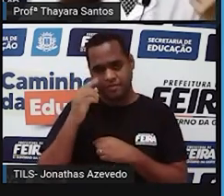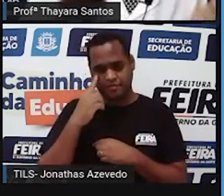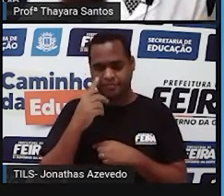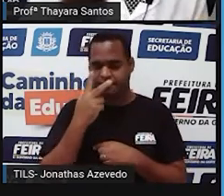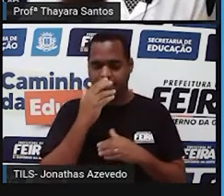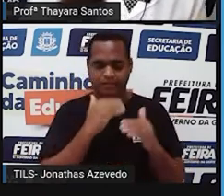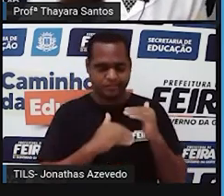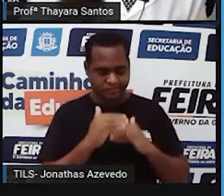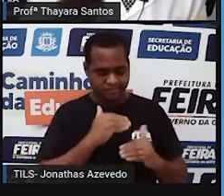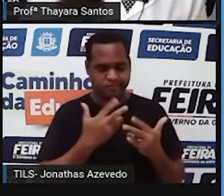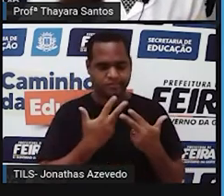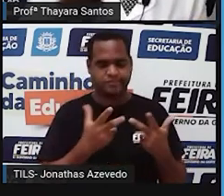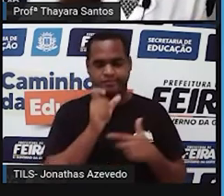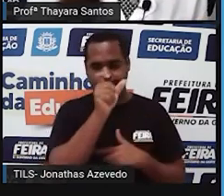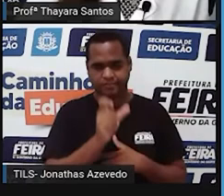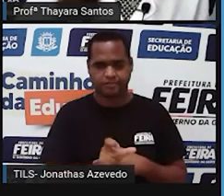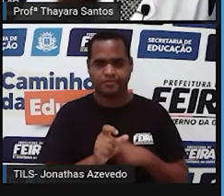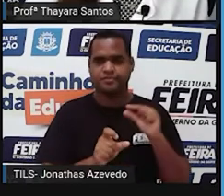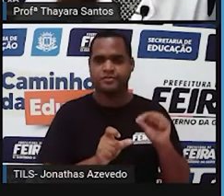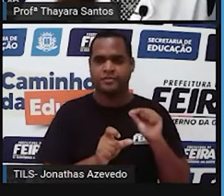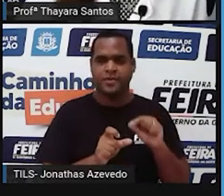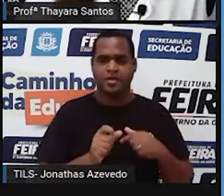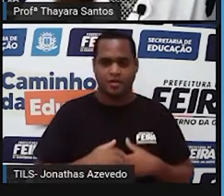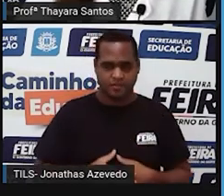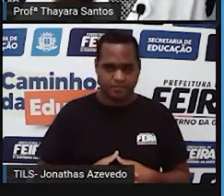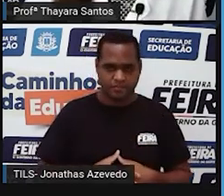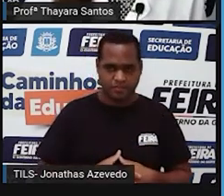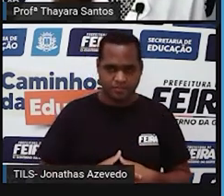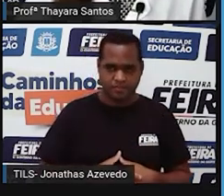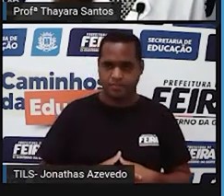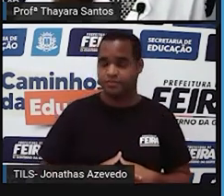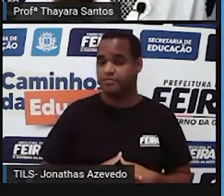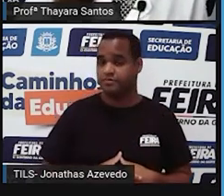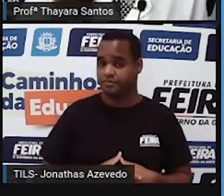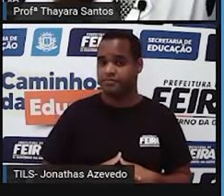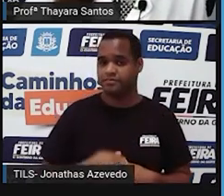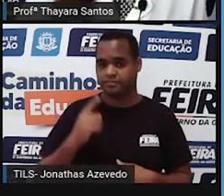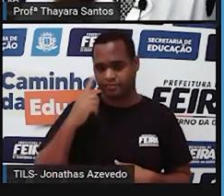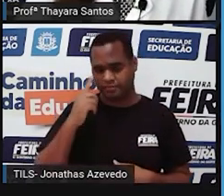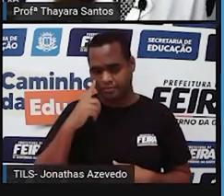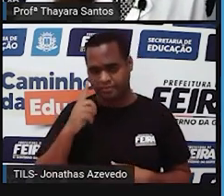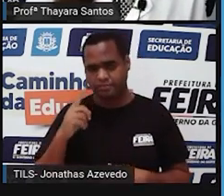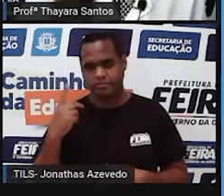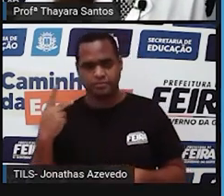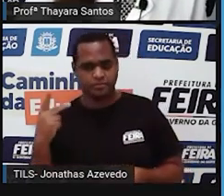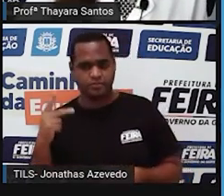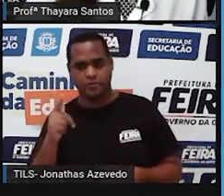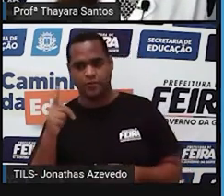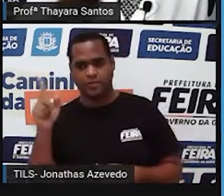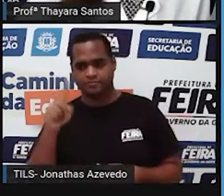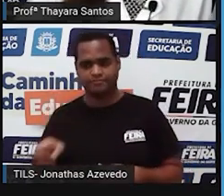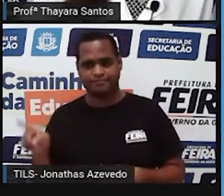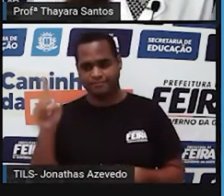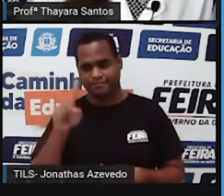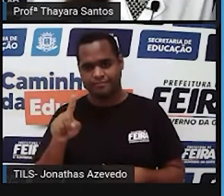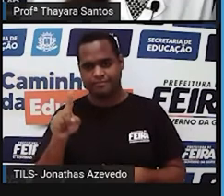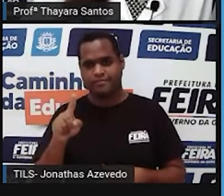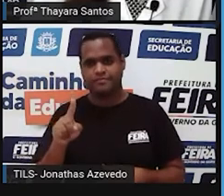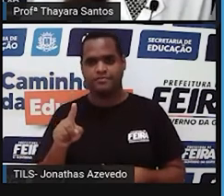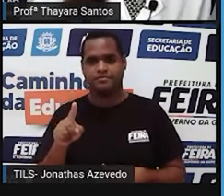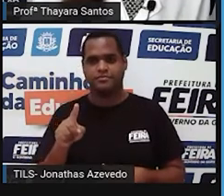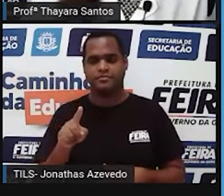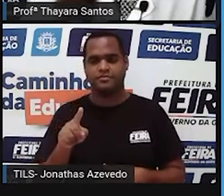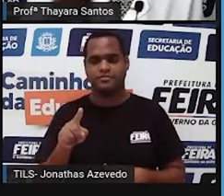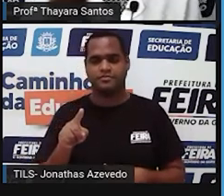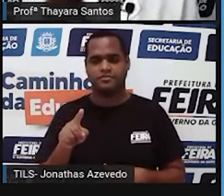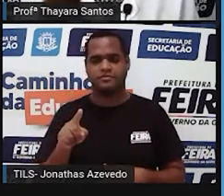para essa característica. Da mesma forma aqui, ela herdou um alelo recessivo para essa